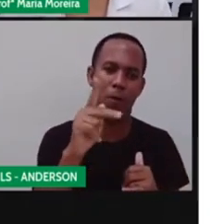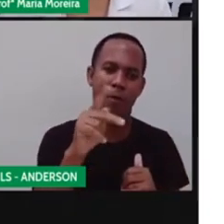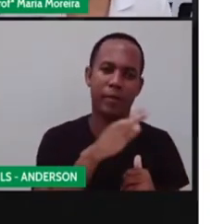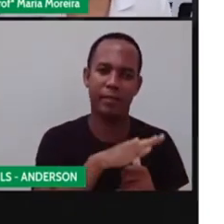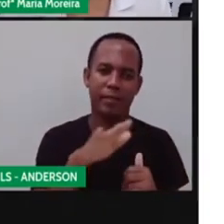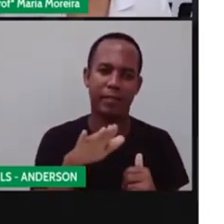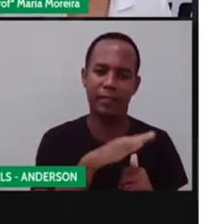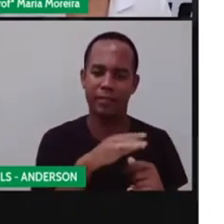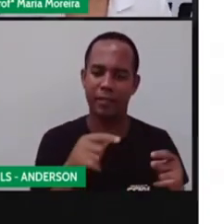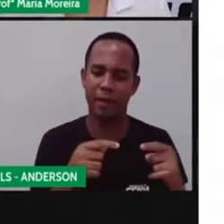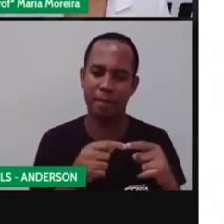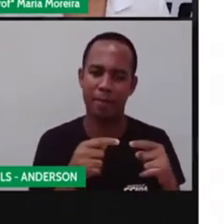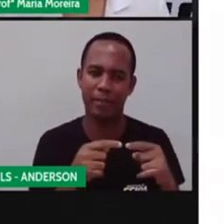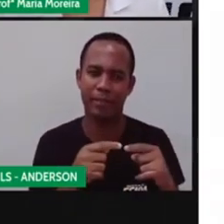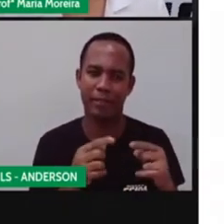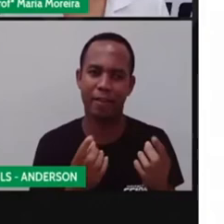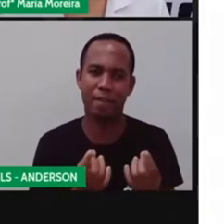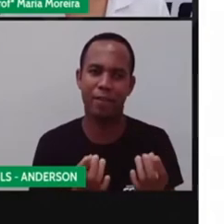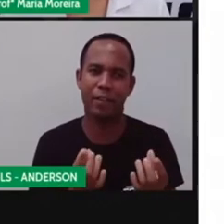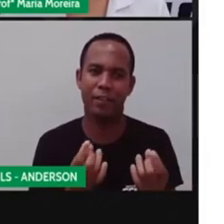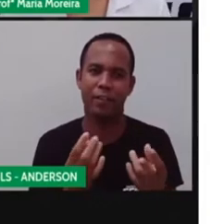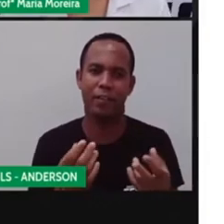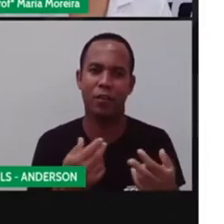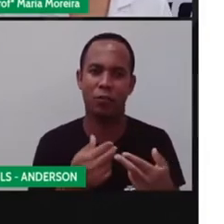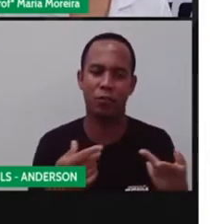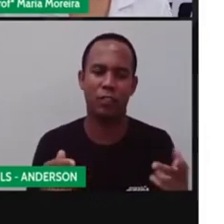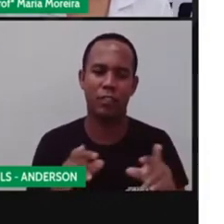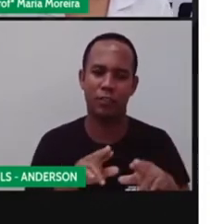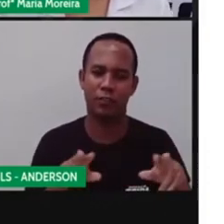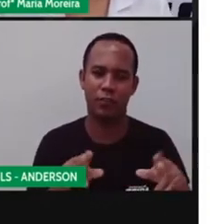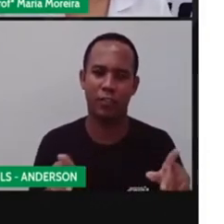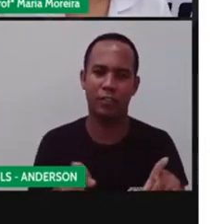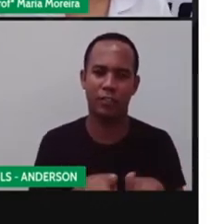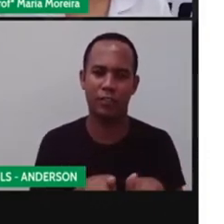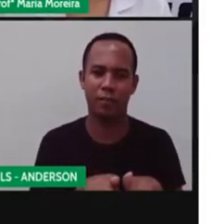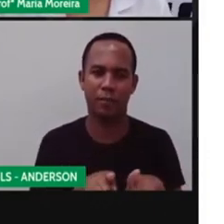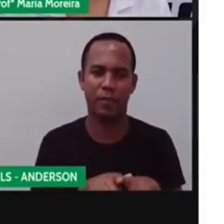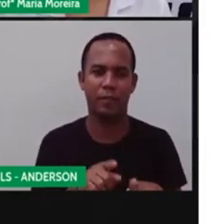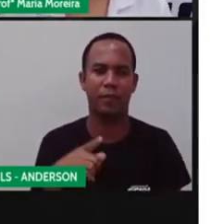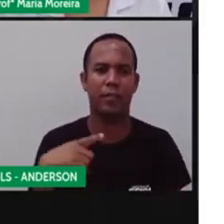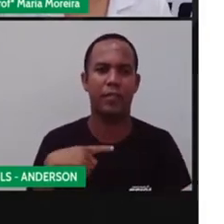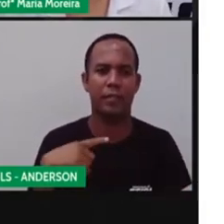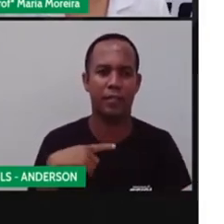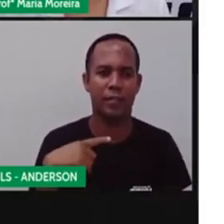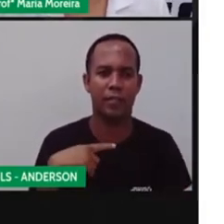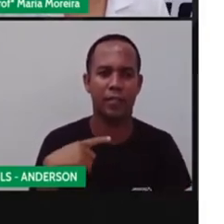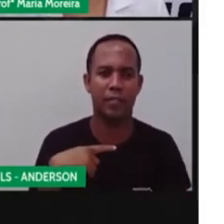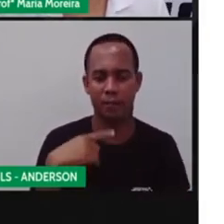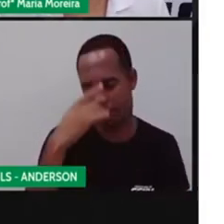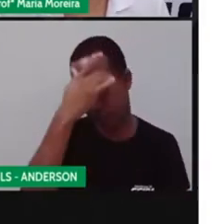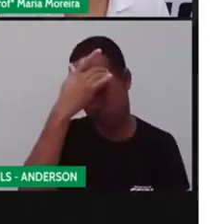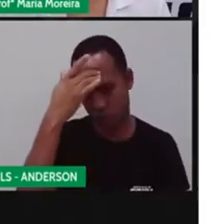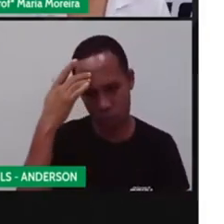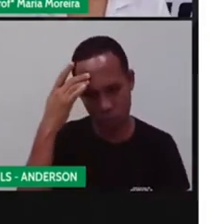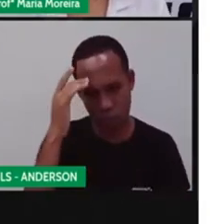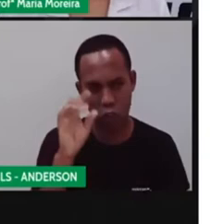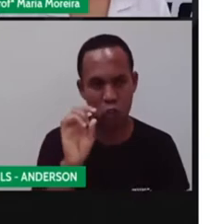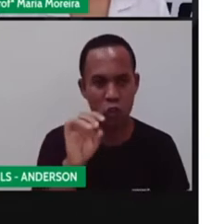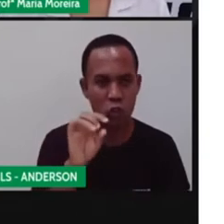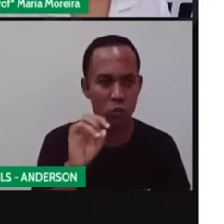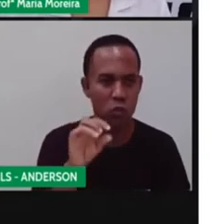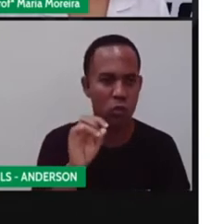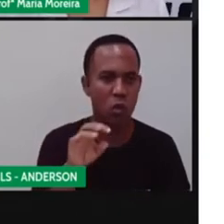Com o objetivo de vender produtos e serviços. Então, existem pessoas que produzem o quê? Produtos só para vocês.